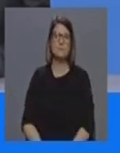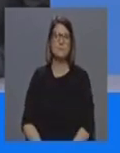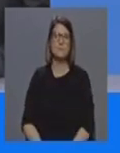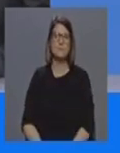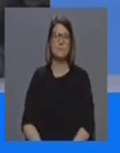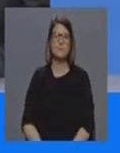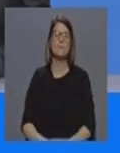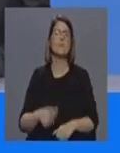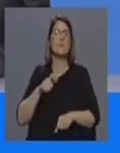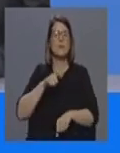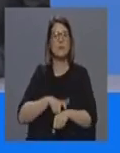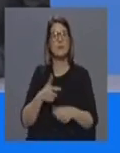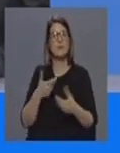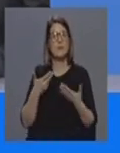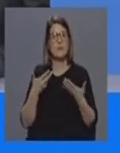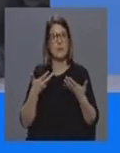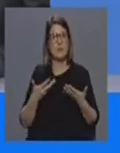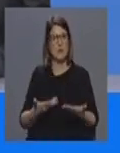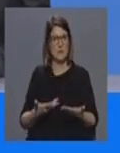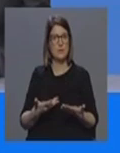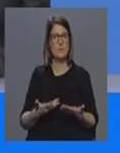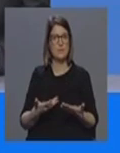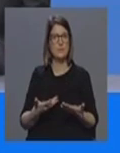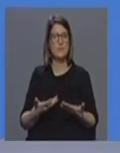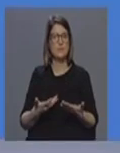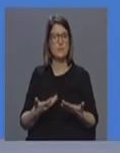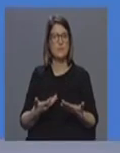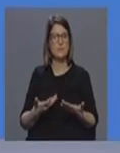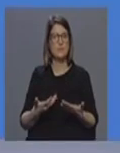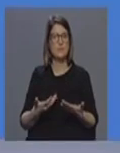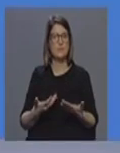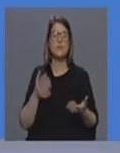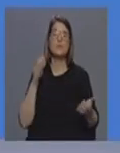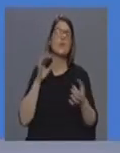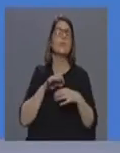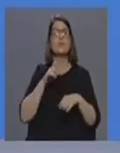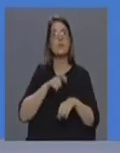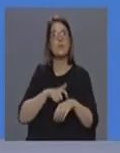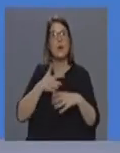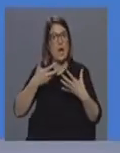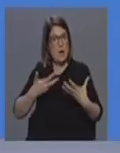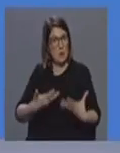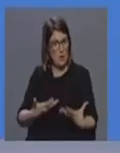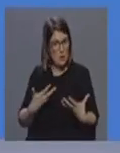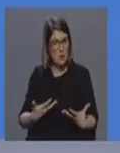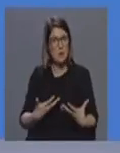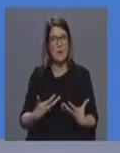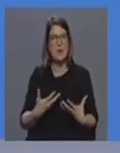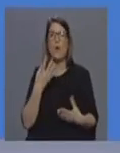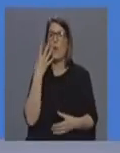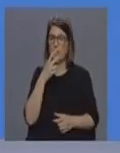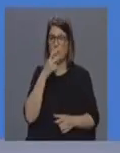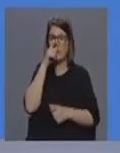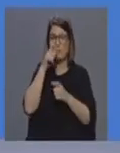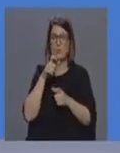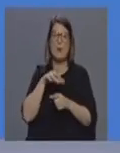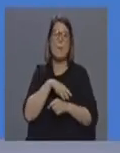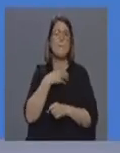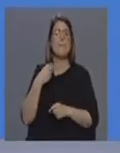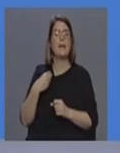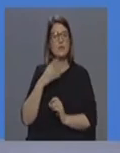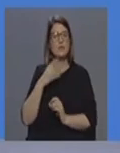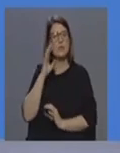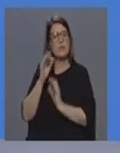Neste momento para as condições atuais nós temos quatro intensivistas e